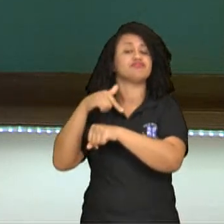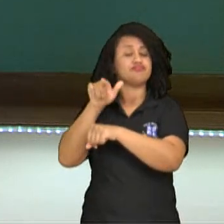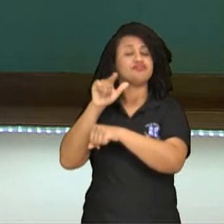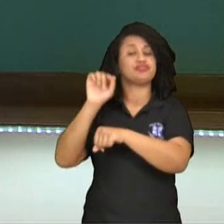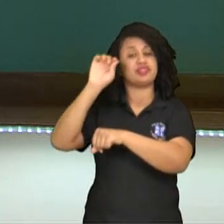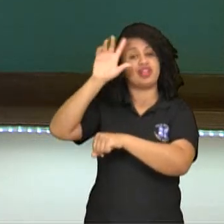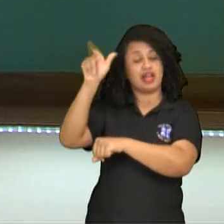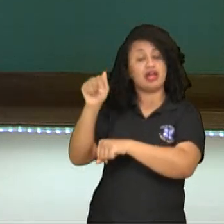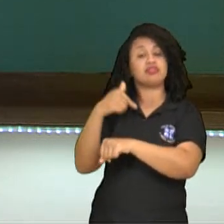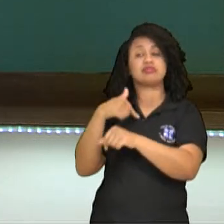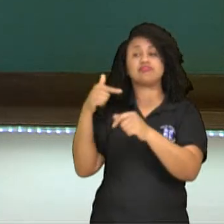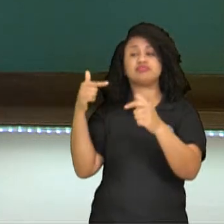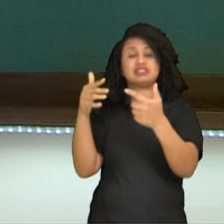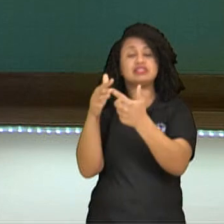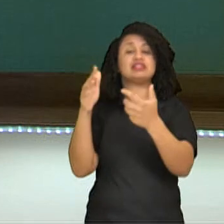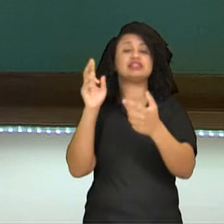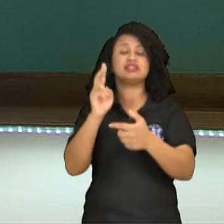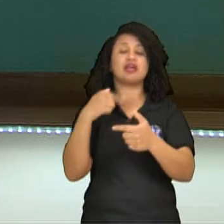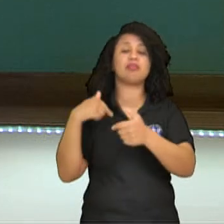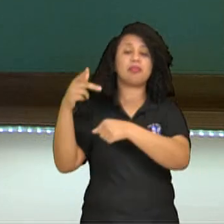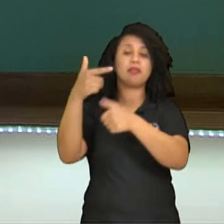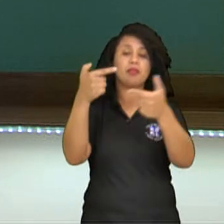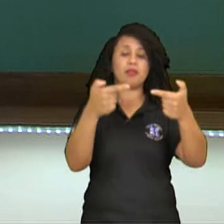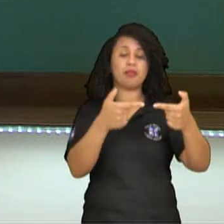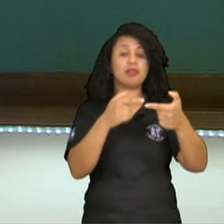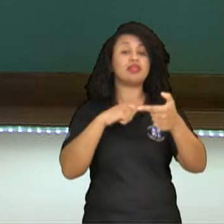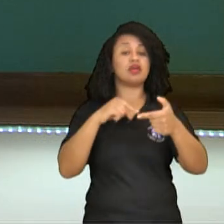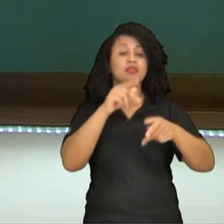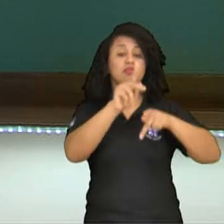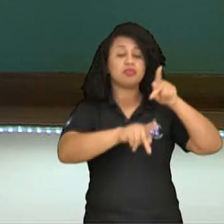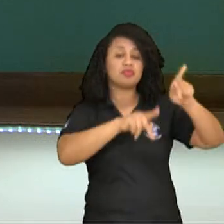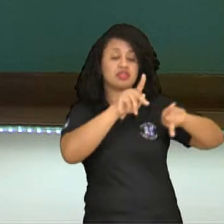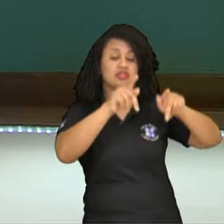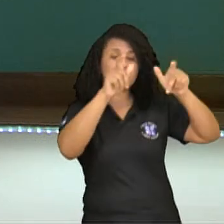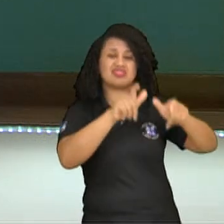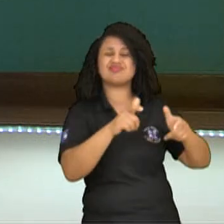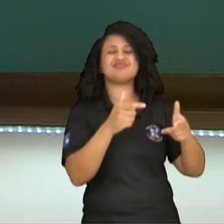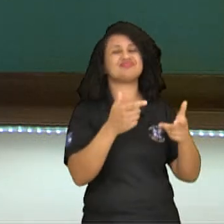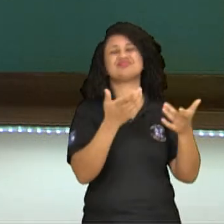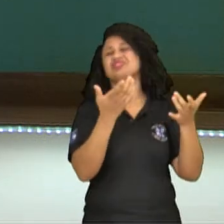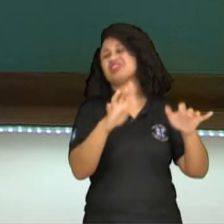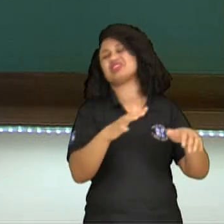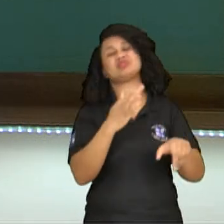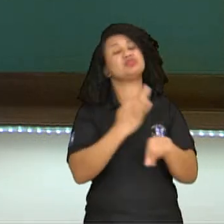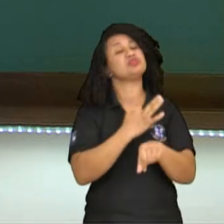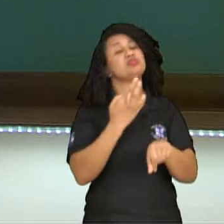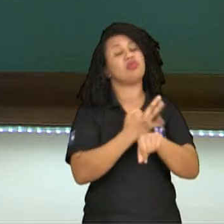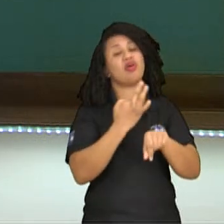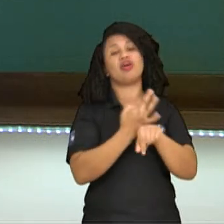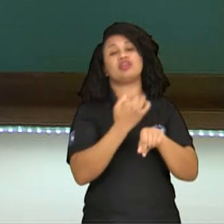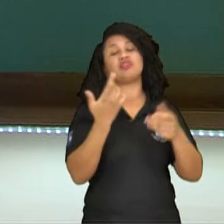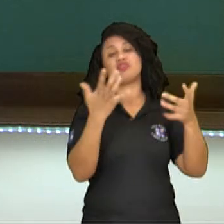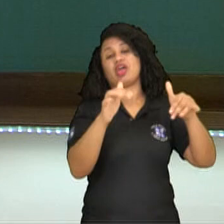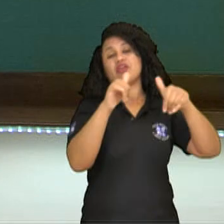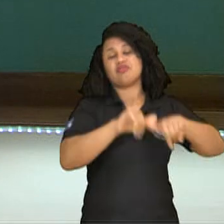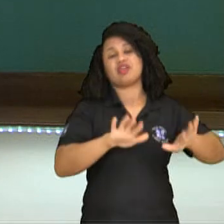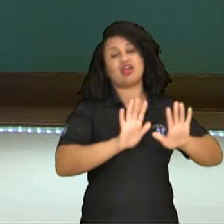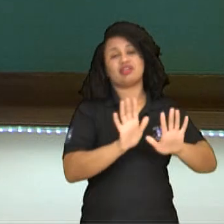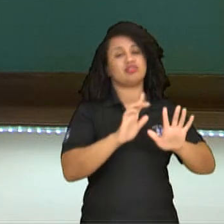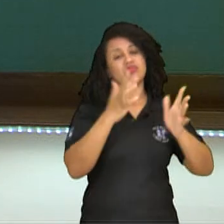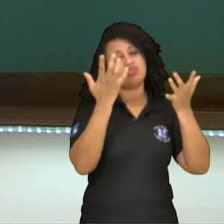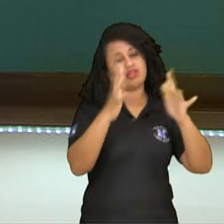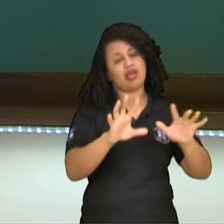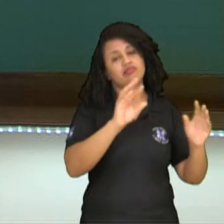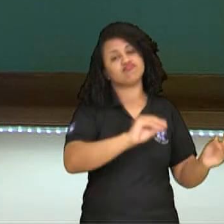confrontam. E algumas, a população local está descontente com aquilo. Então o que eles fazem? Não quero mais morar aqui.